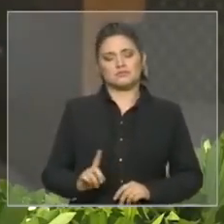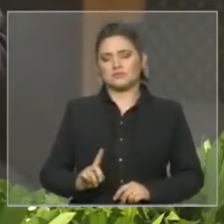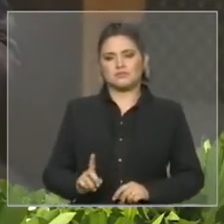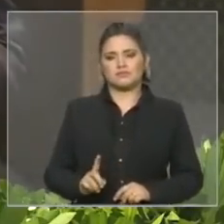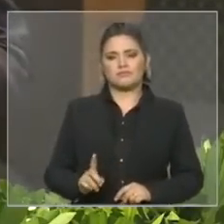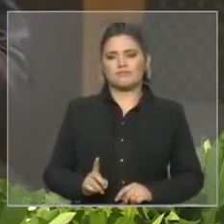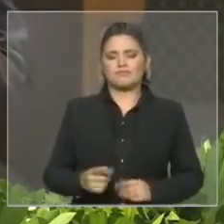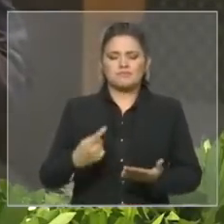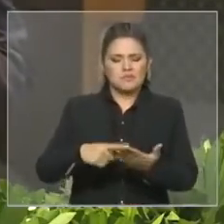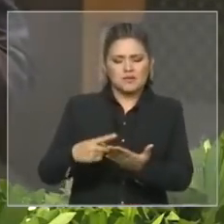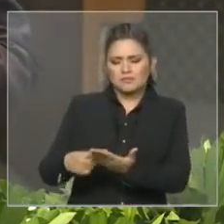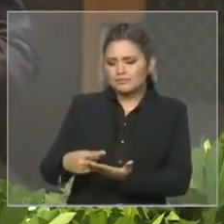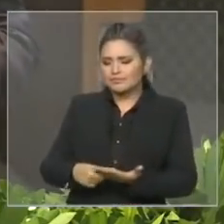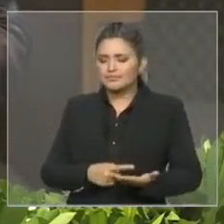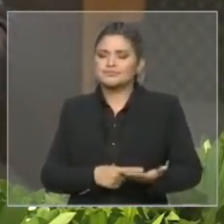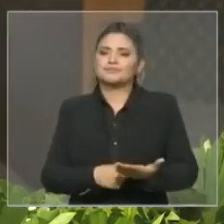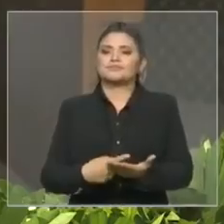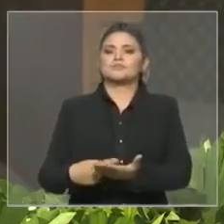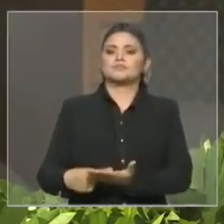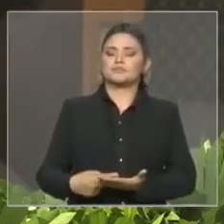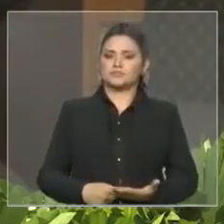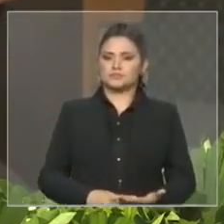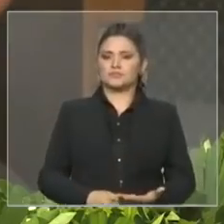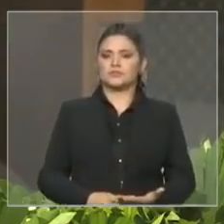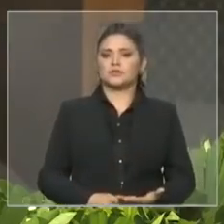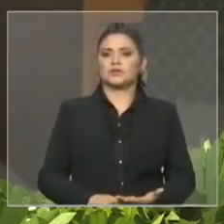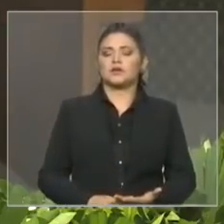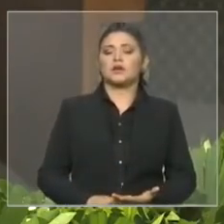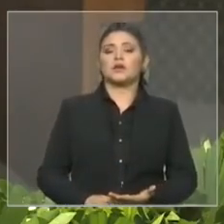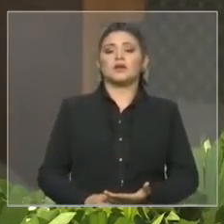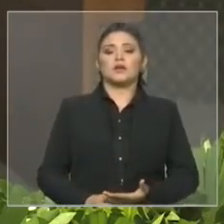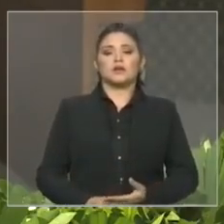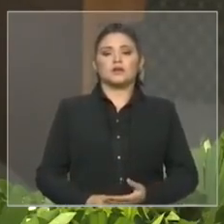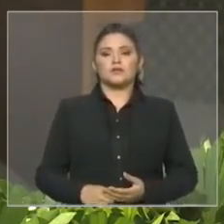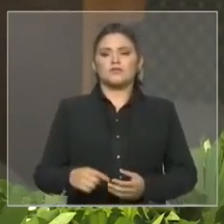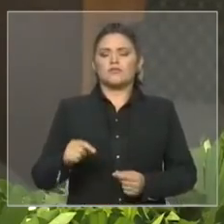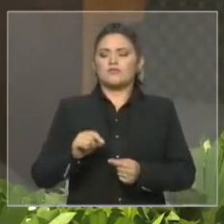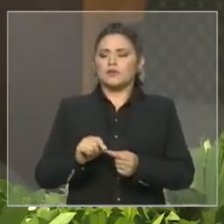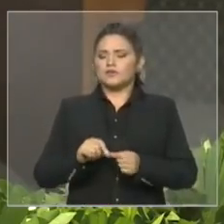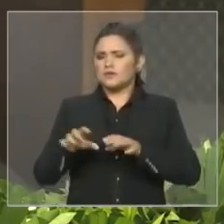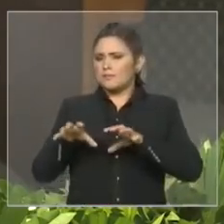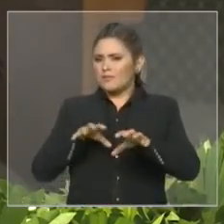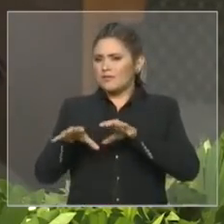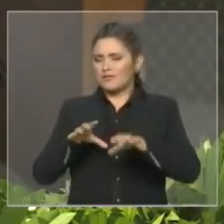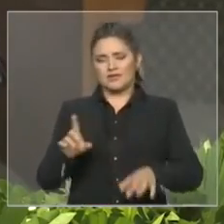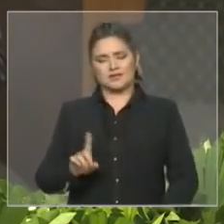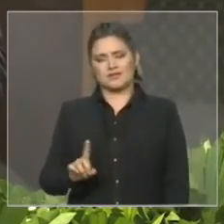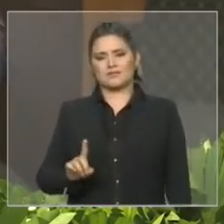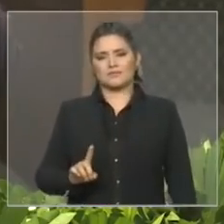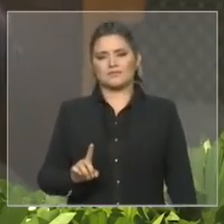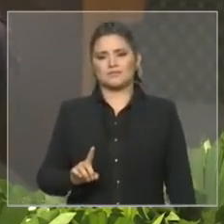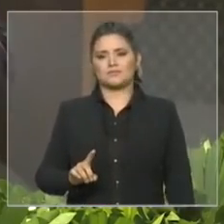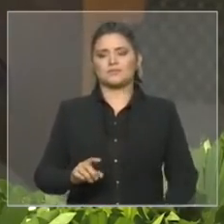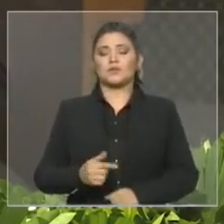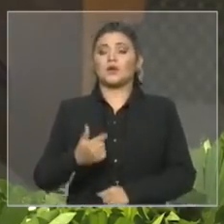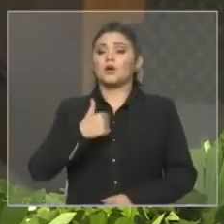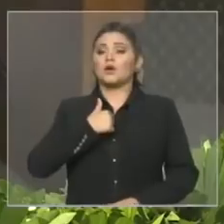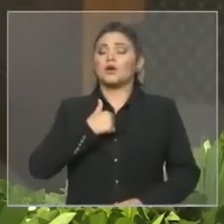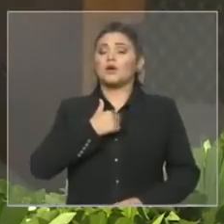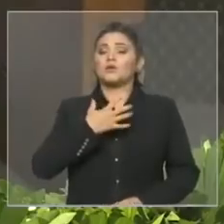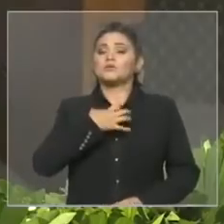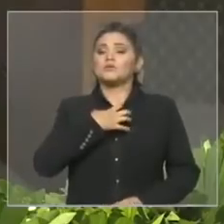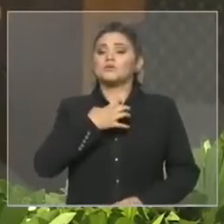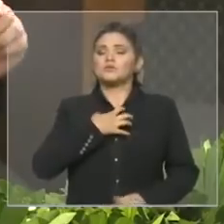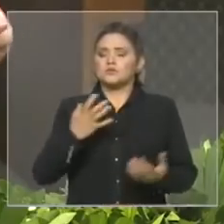planejamentos abstratos que nos modem. Me sinto hoje mais preparado